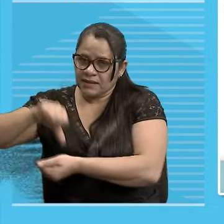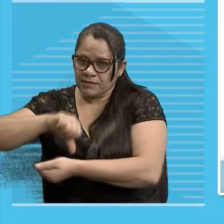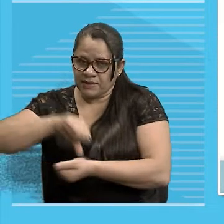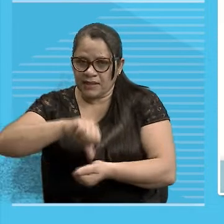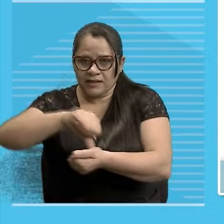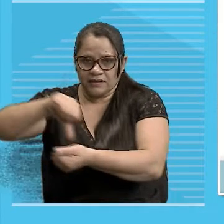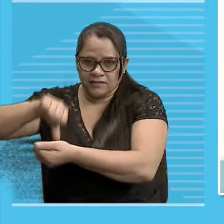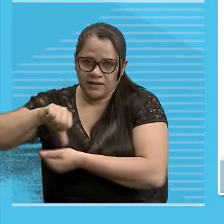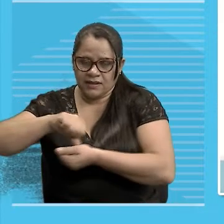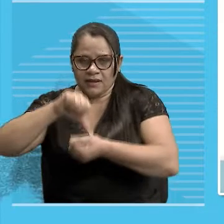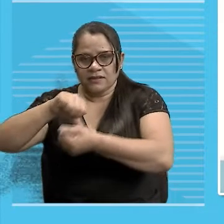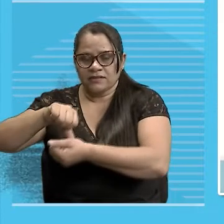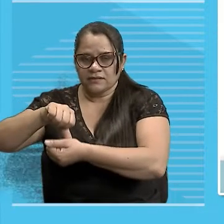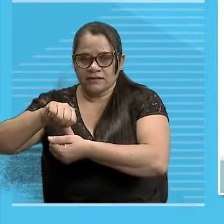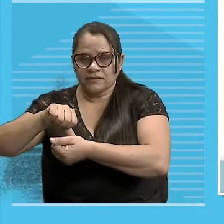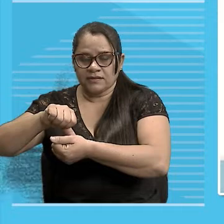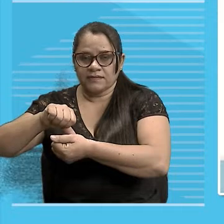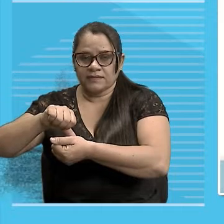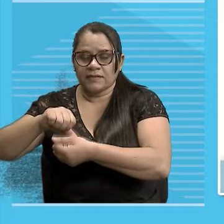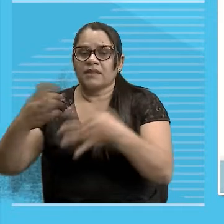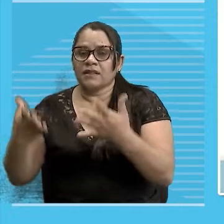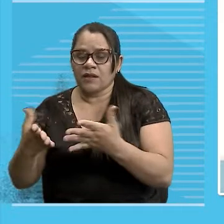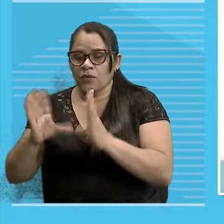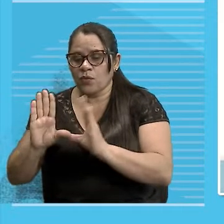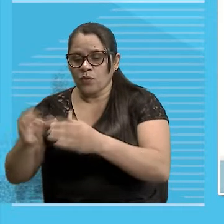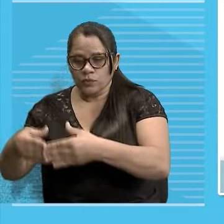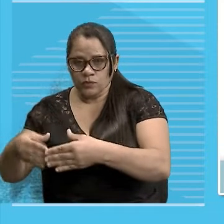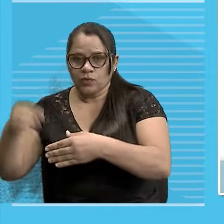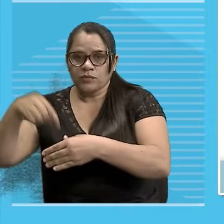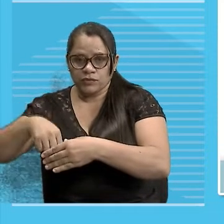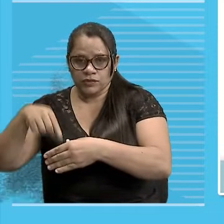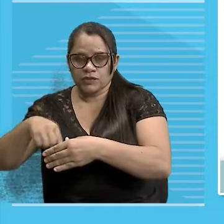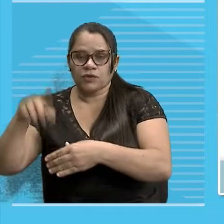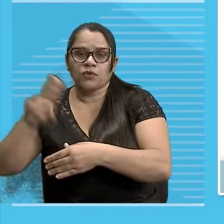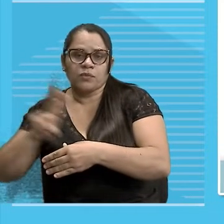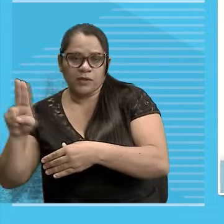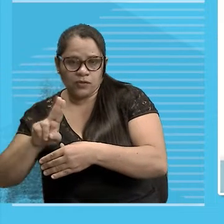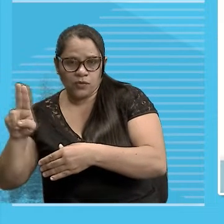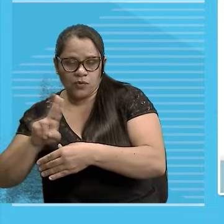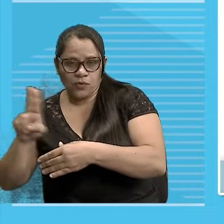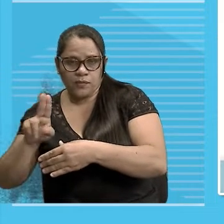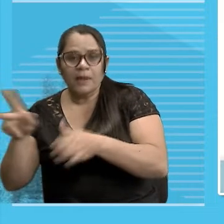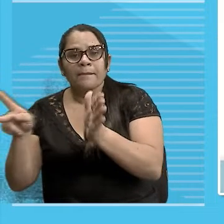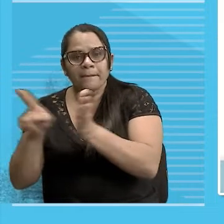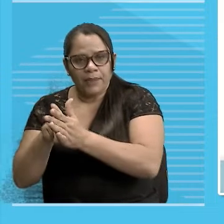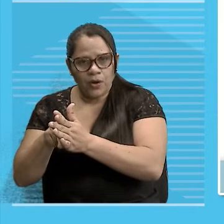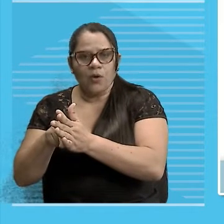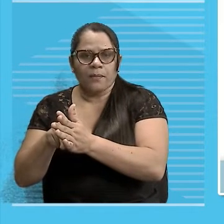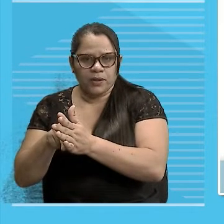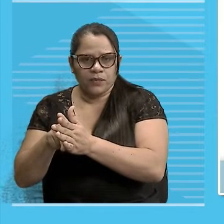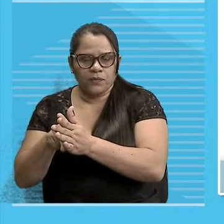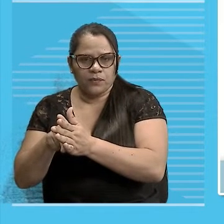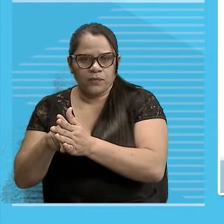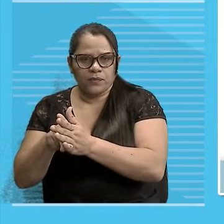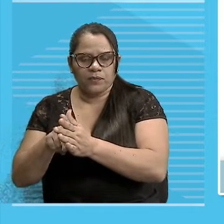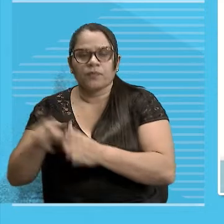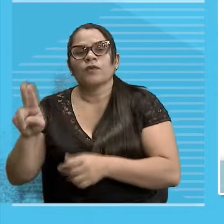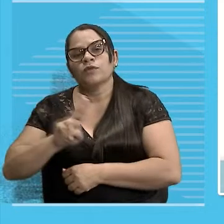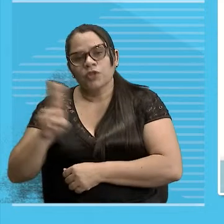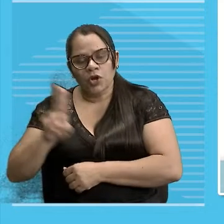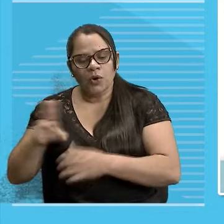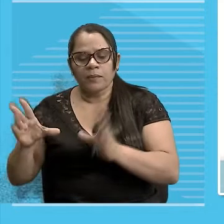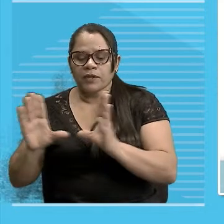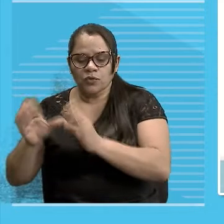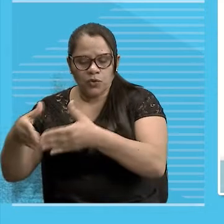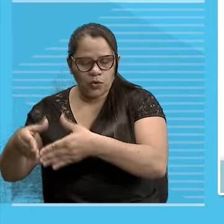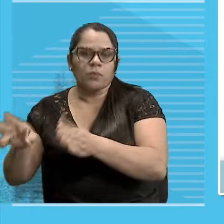Aí sim Eu passo a ter Substantivos Mais específicos Esse é o substantivo próprio Que deve ser